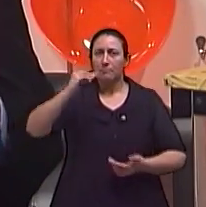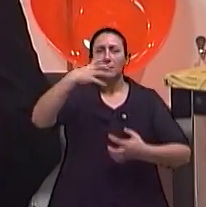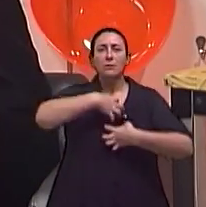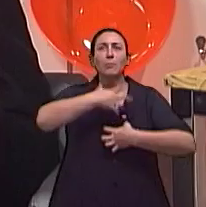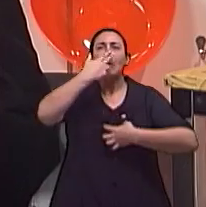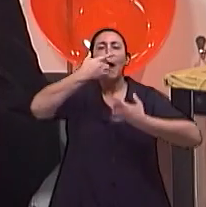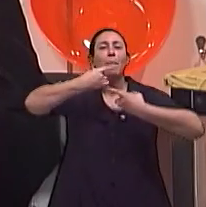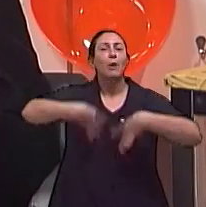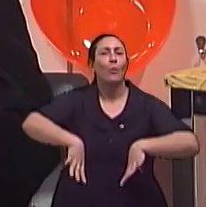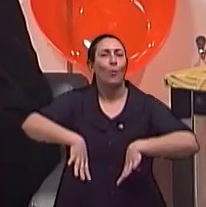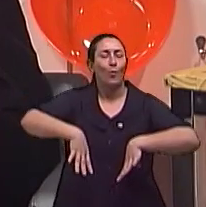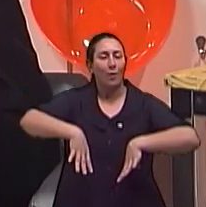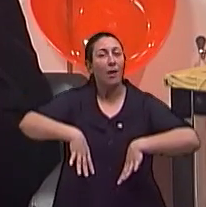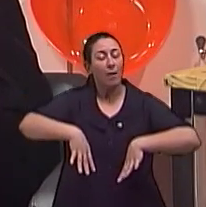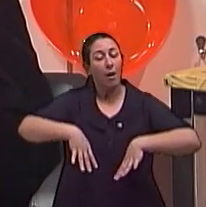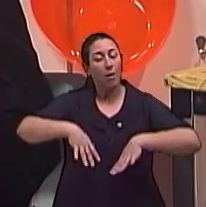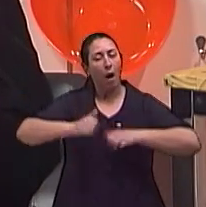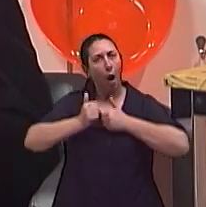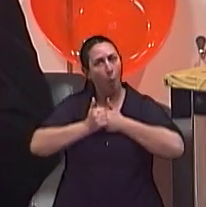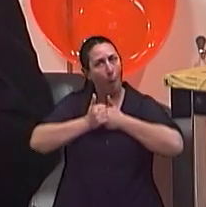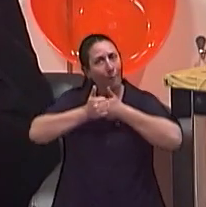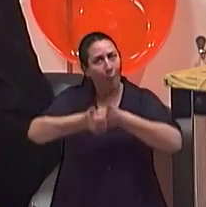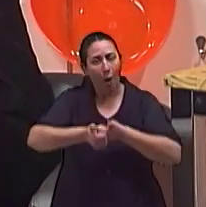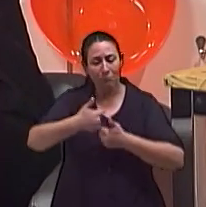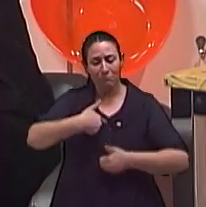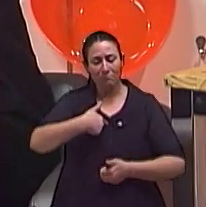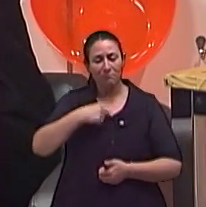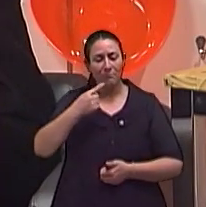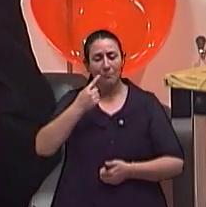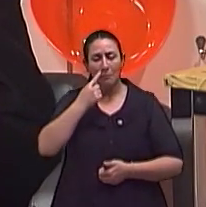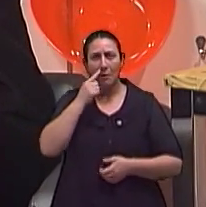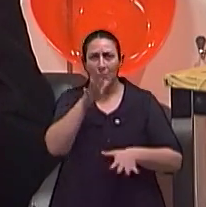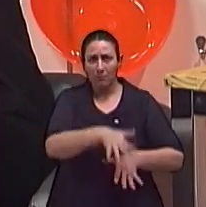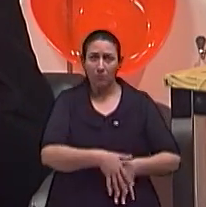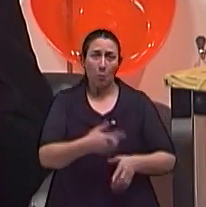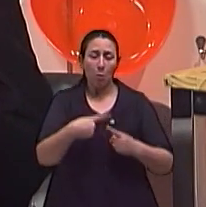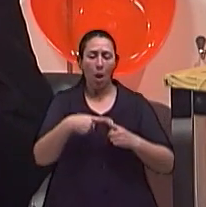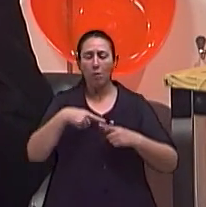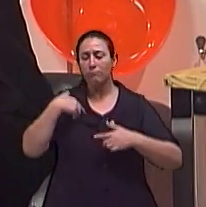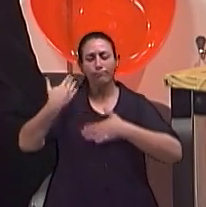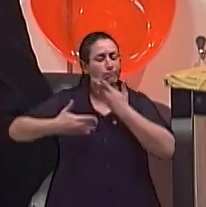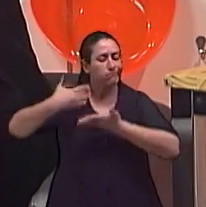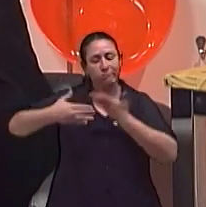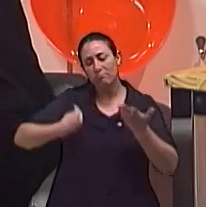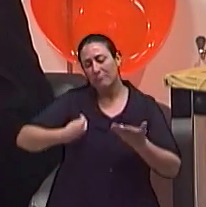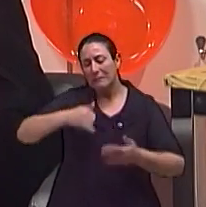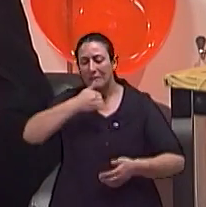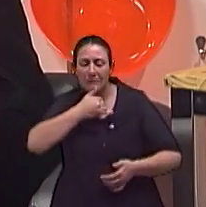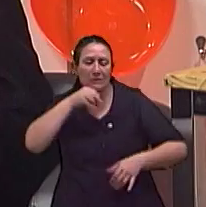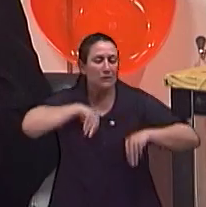infância provavelmente acompanhou a Merlin até a sua morte trágica aos 36 anos.